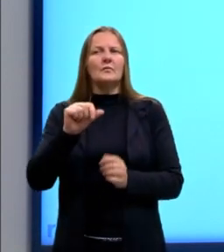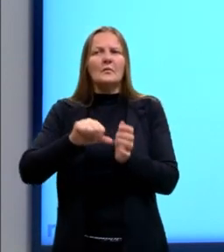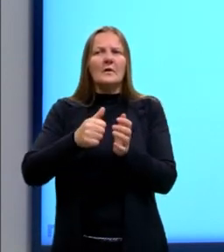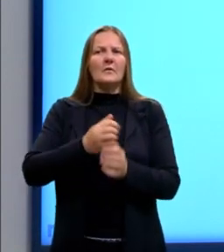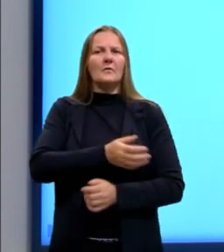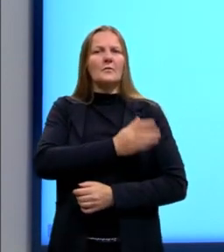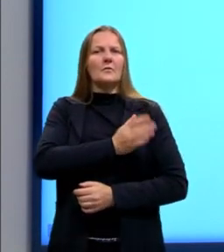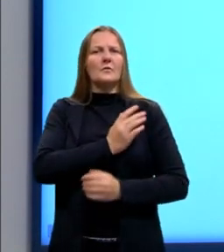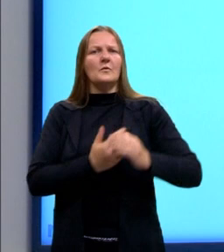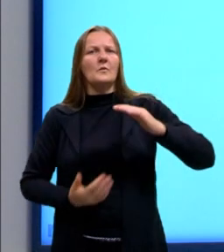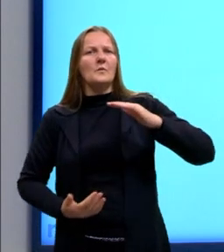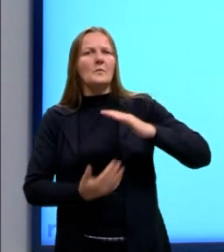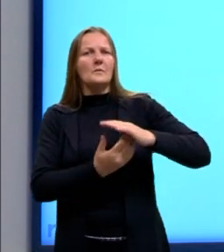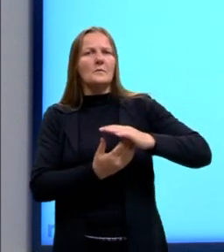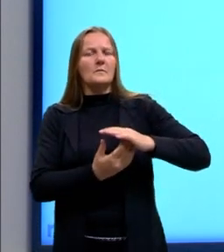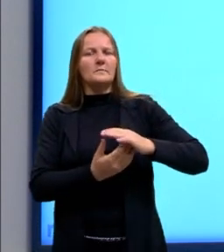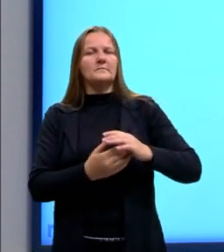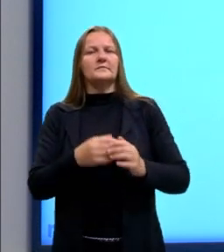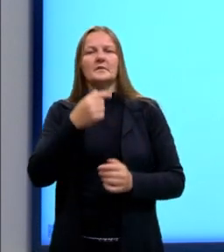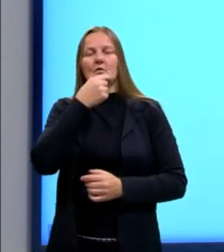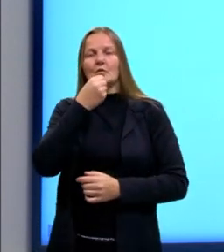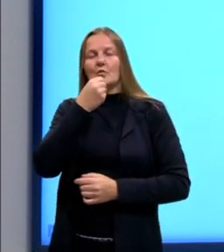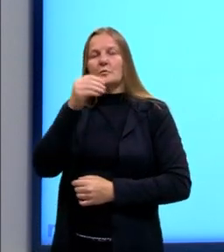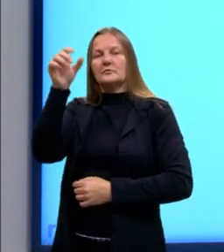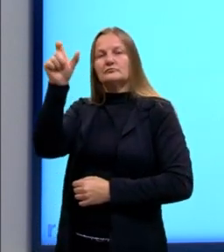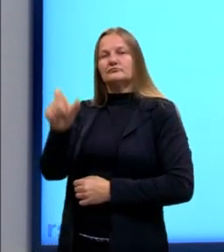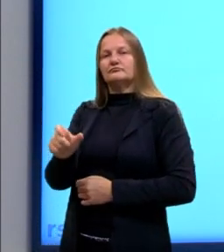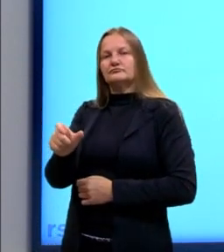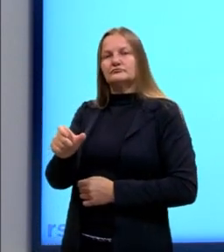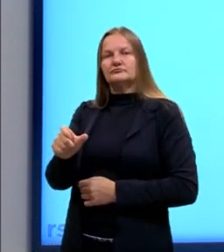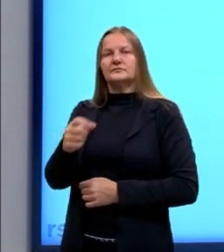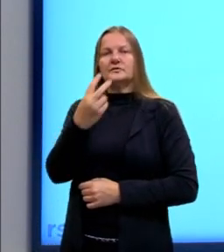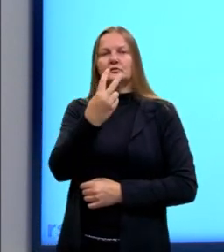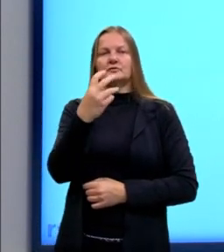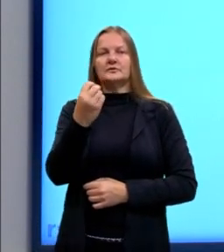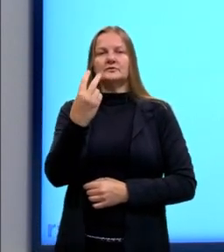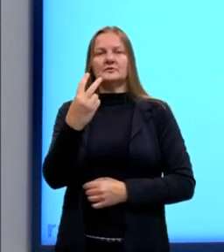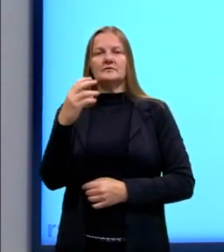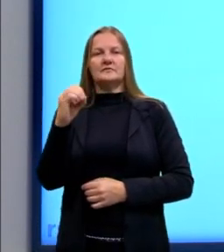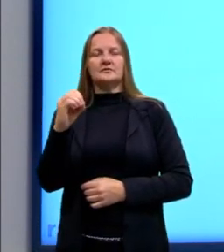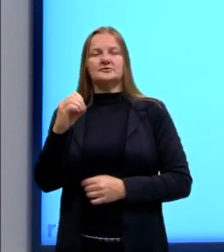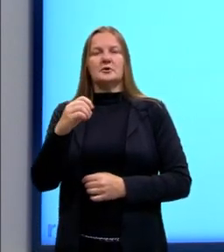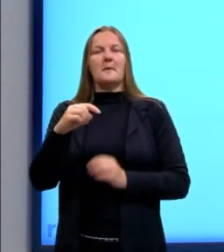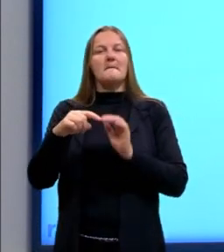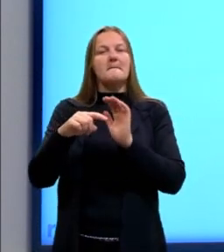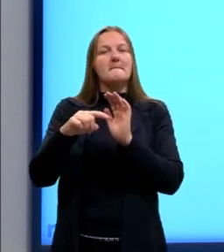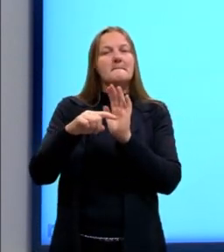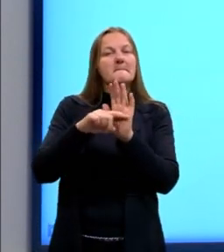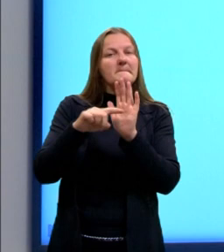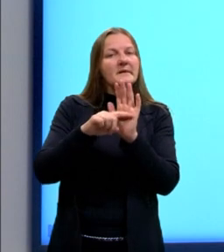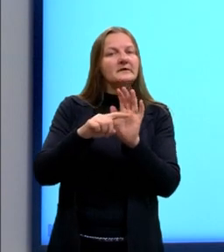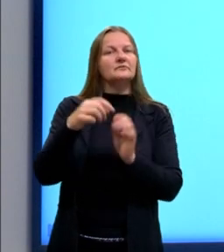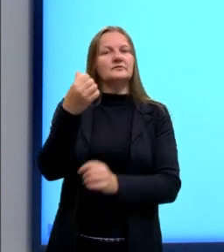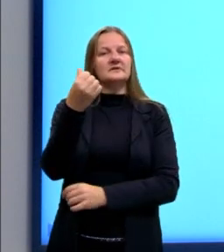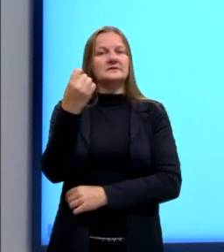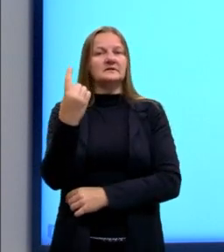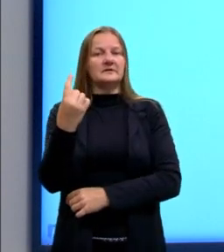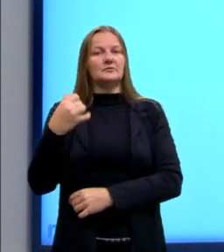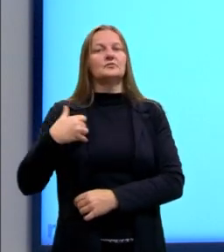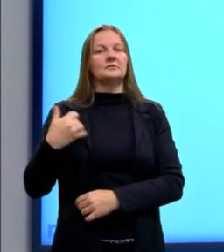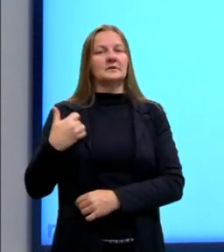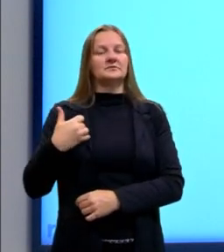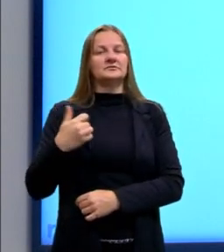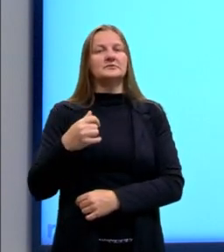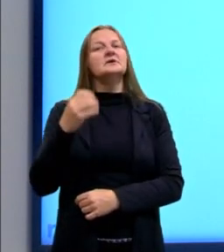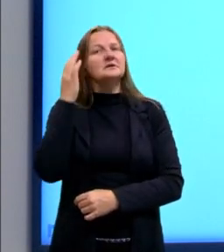frequência máxima para este ciclista. 220 menos a idade. E nós sabemos a idade dele